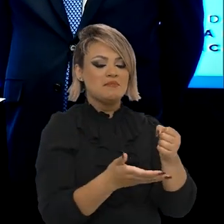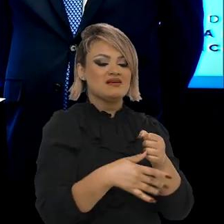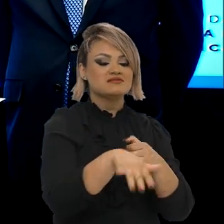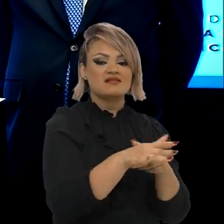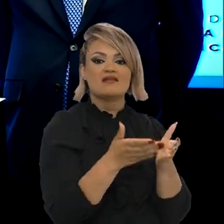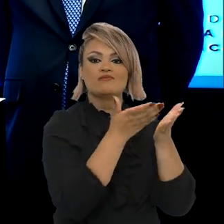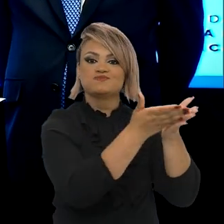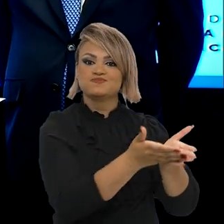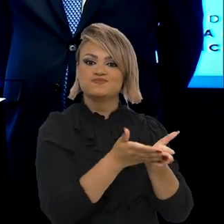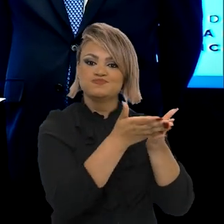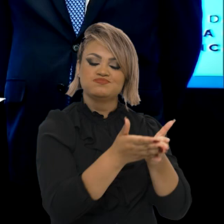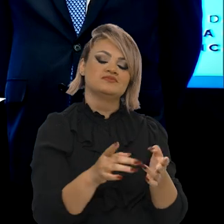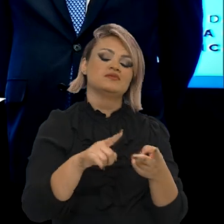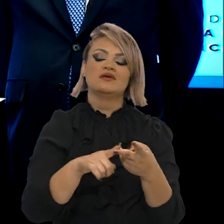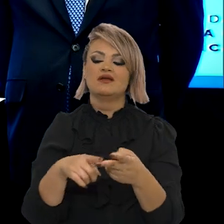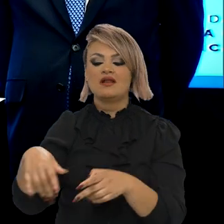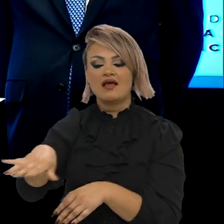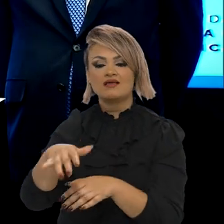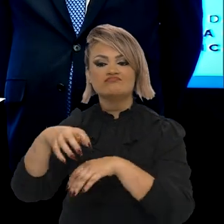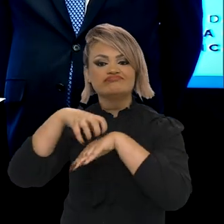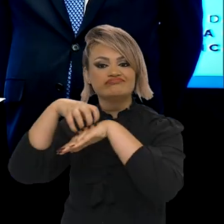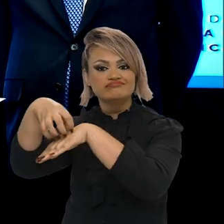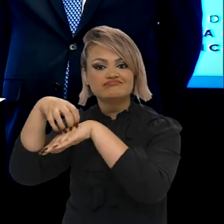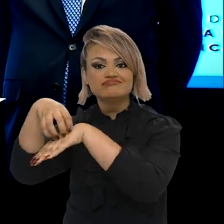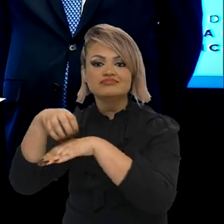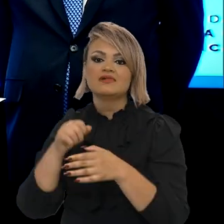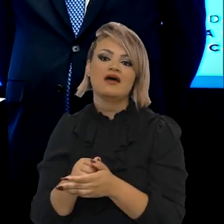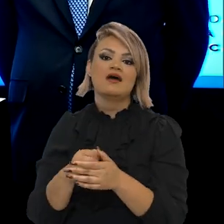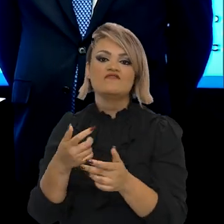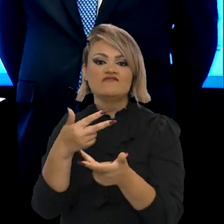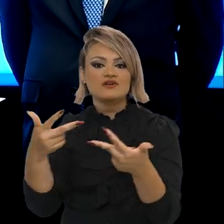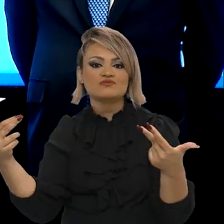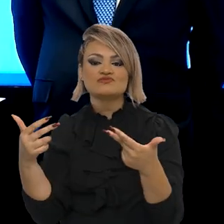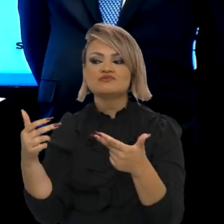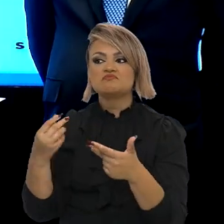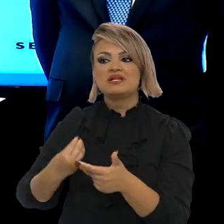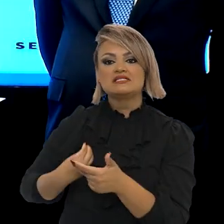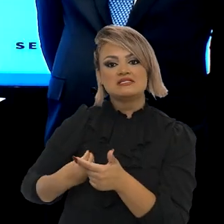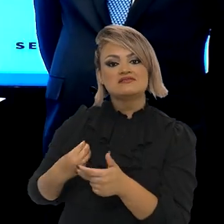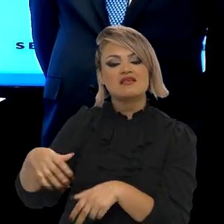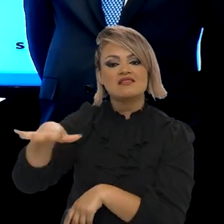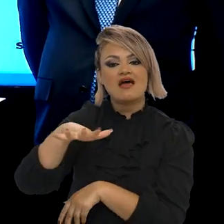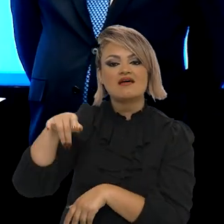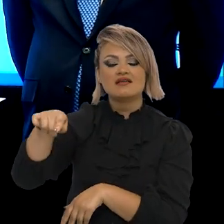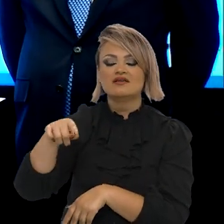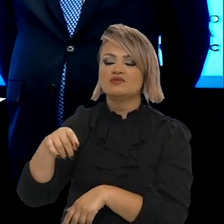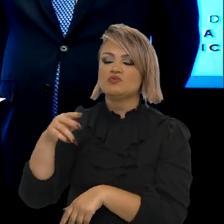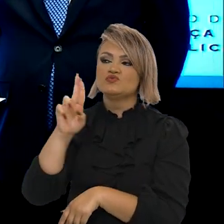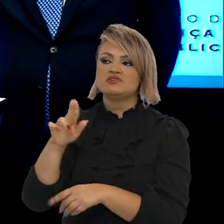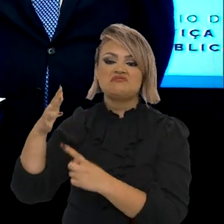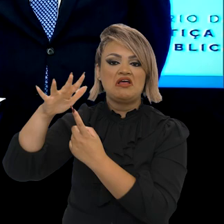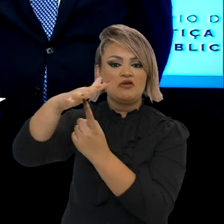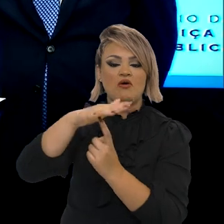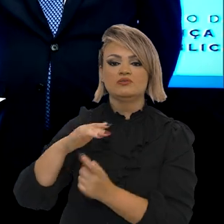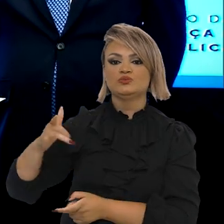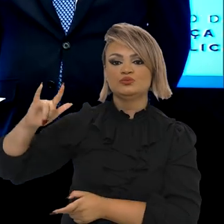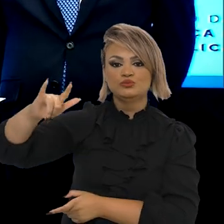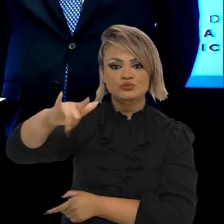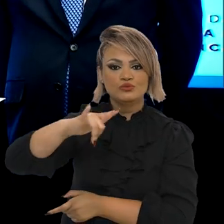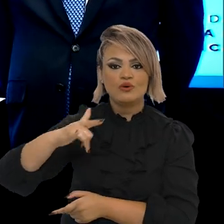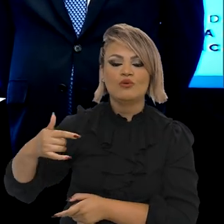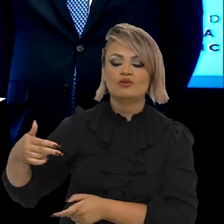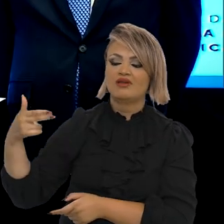fluviais, bases terrestres, multiplicar portanto presença no território com helicópteros, drones,